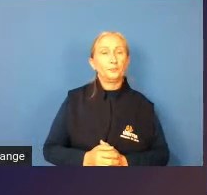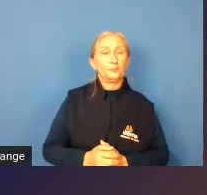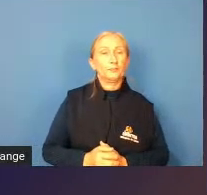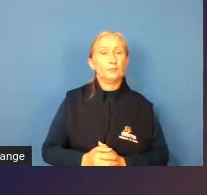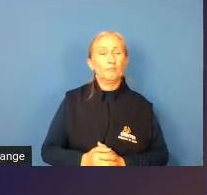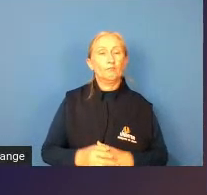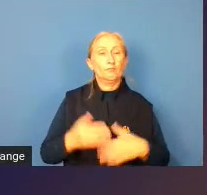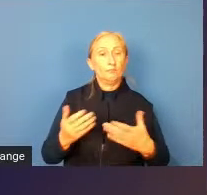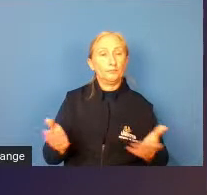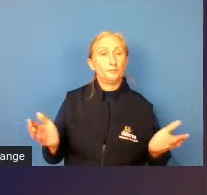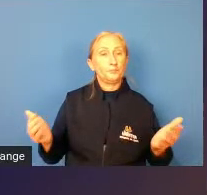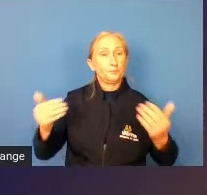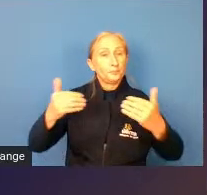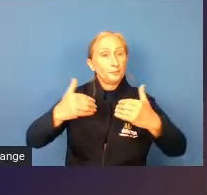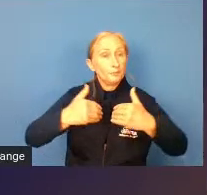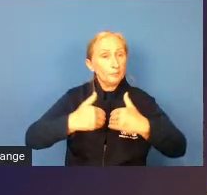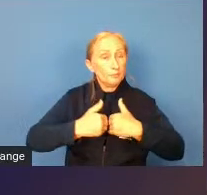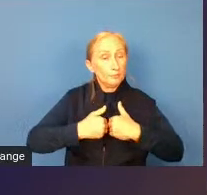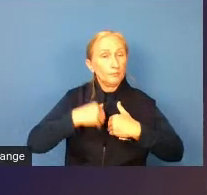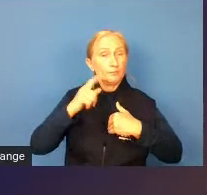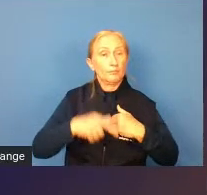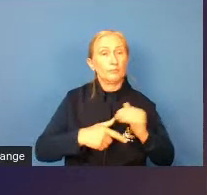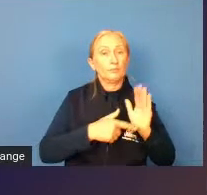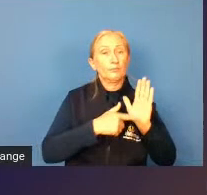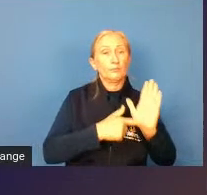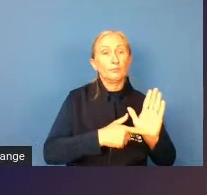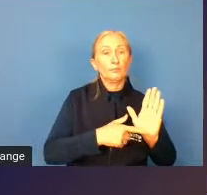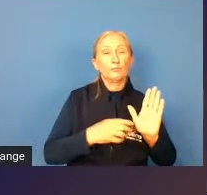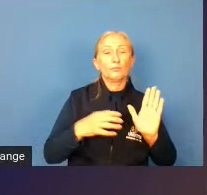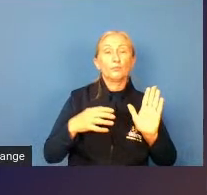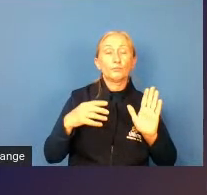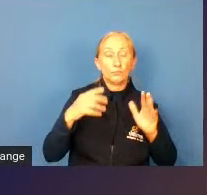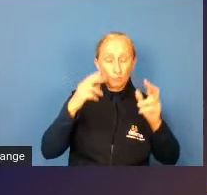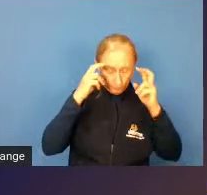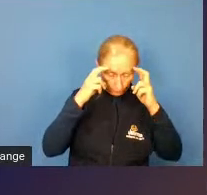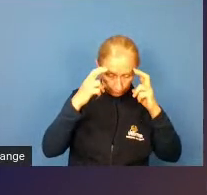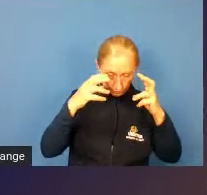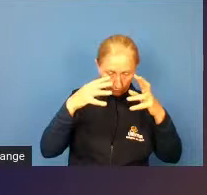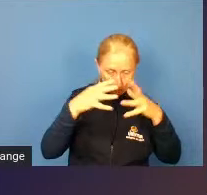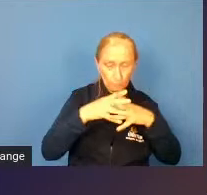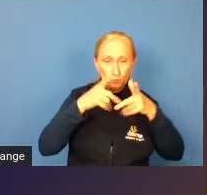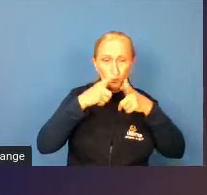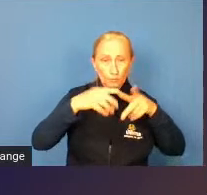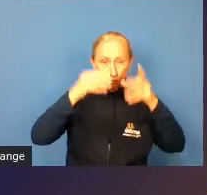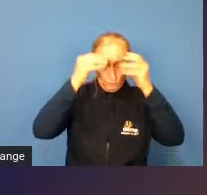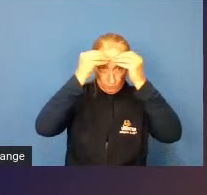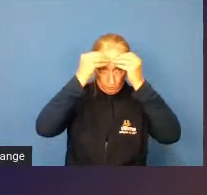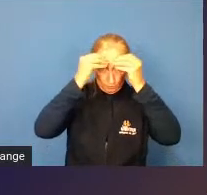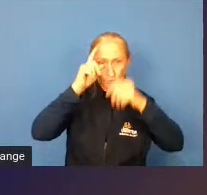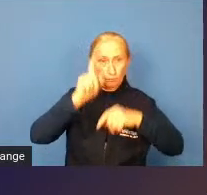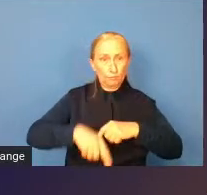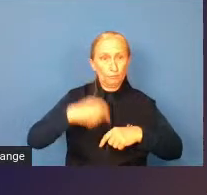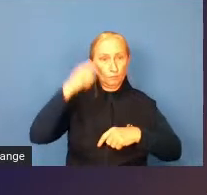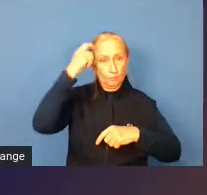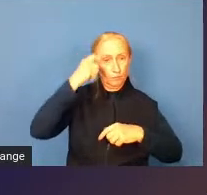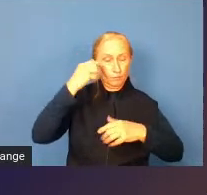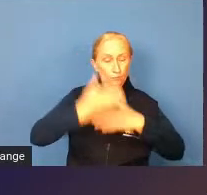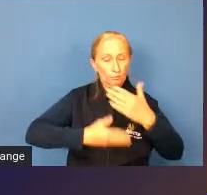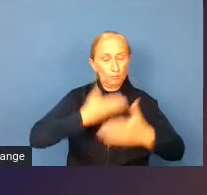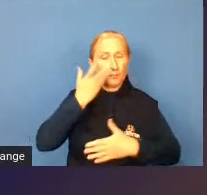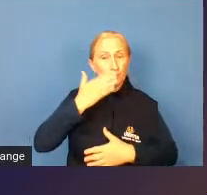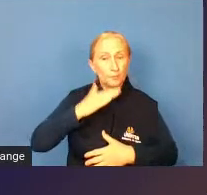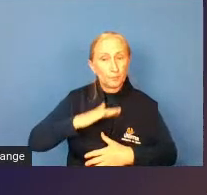então o transtorno do espectro autista ele apresenta um comprometimento intelectual ou de linguagem né que é um transtorno no neurodesenvolvimento da